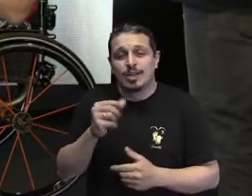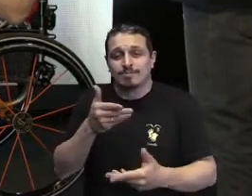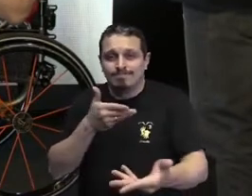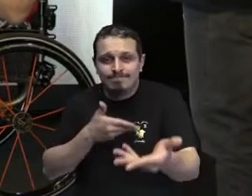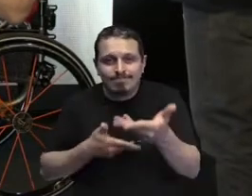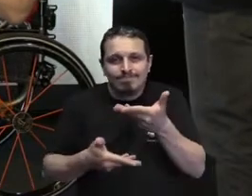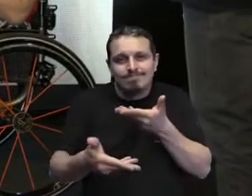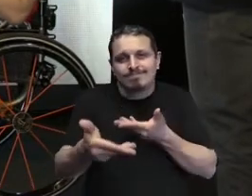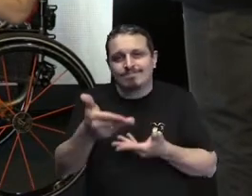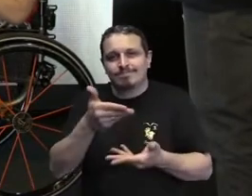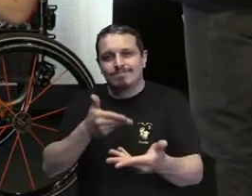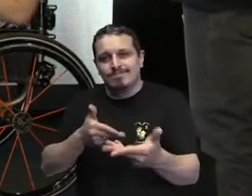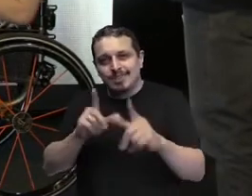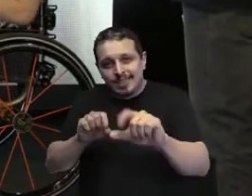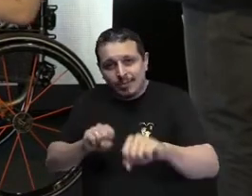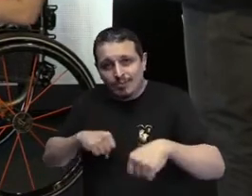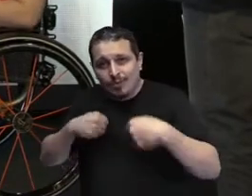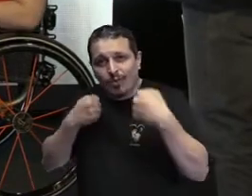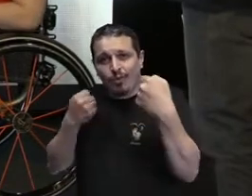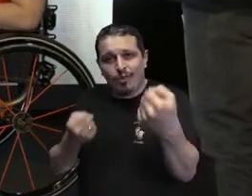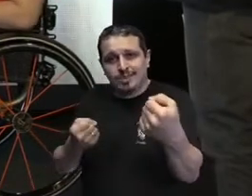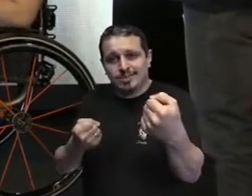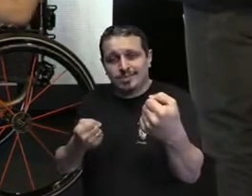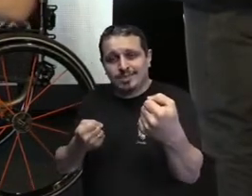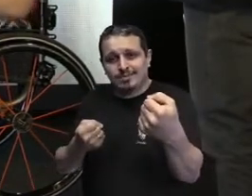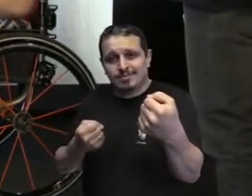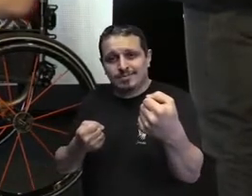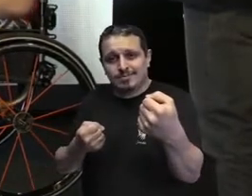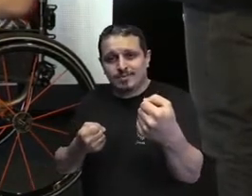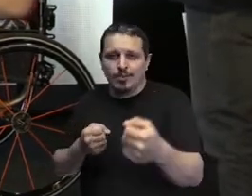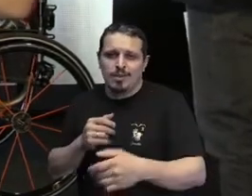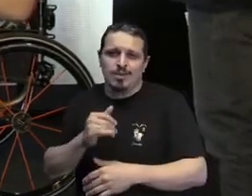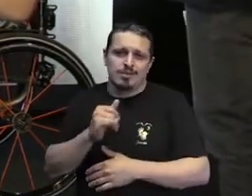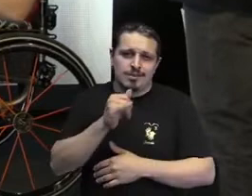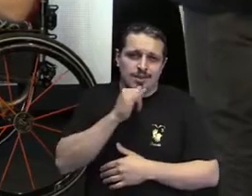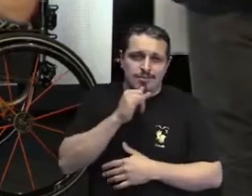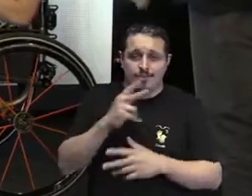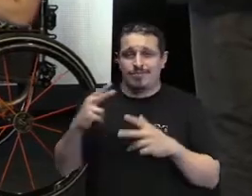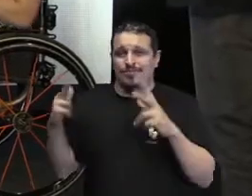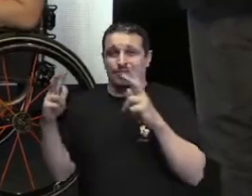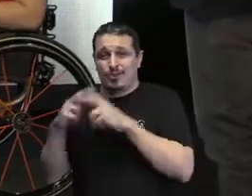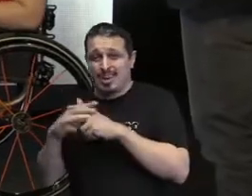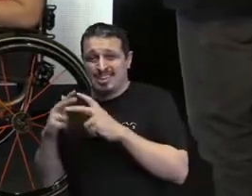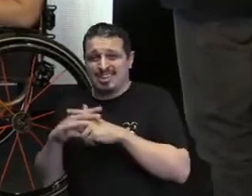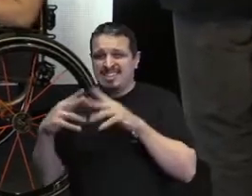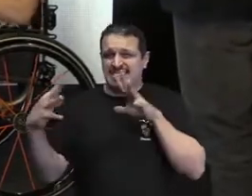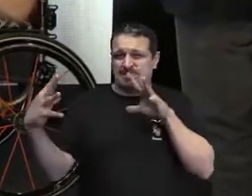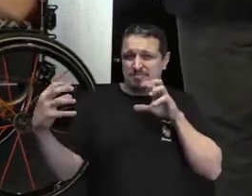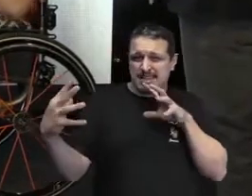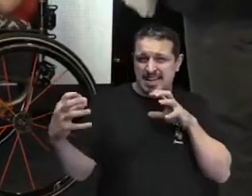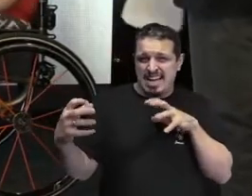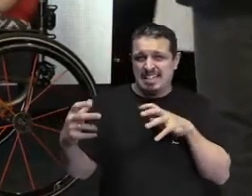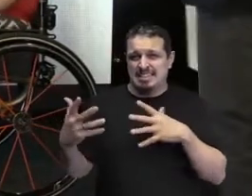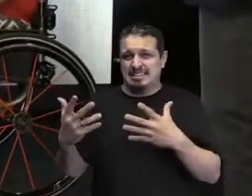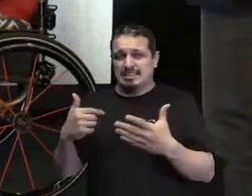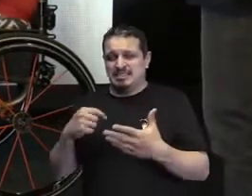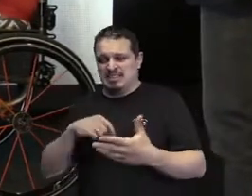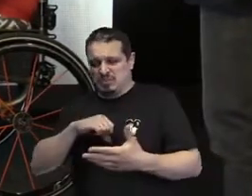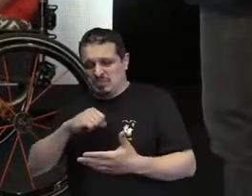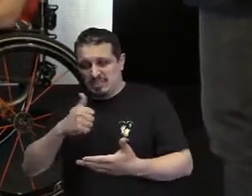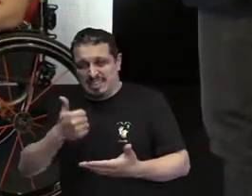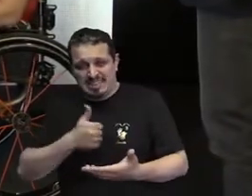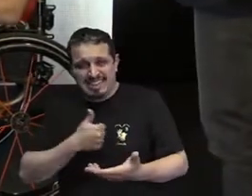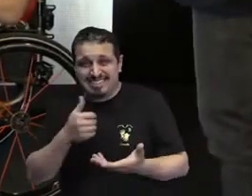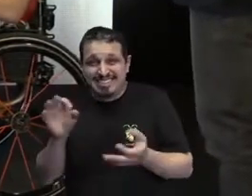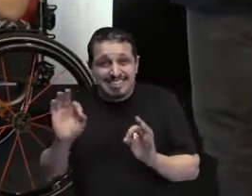com mecanismos de defesa, como ou vitimismo, agressividade, ou a autoestima mais baixa, ou uma necessidade de